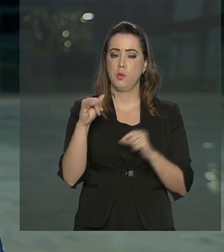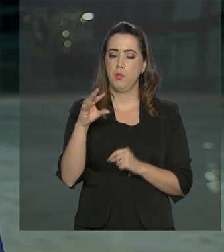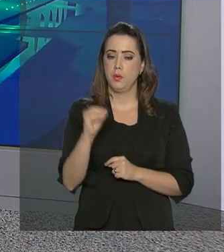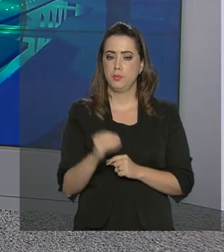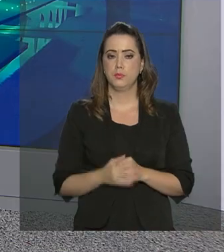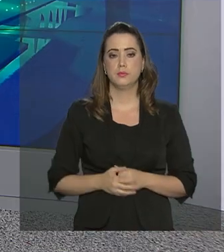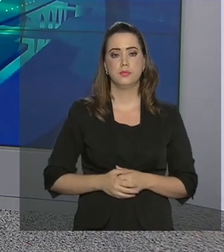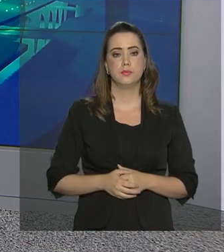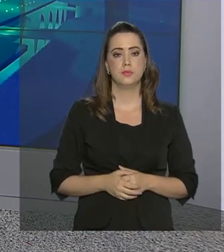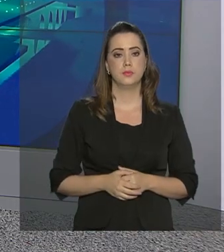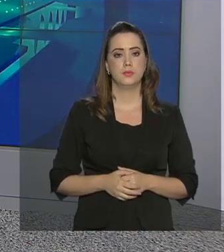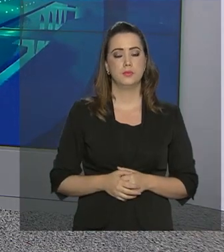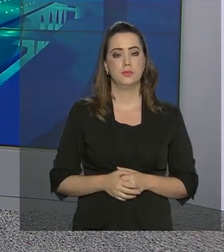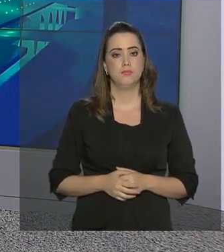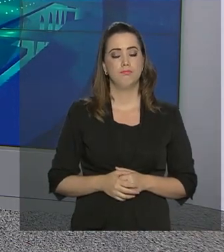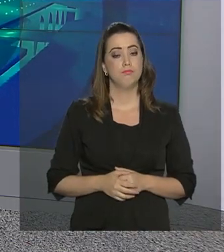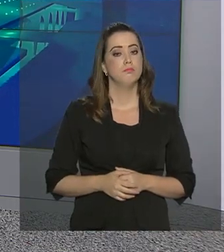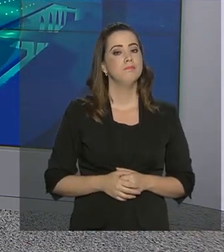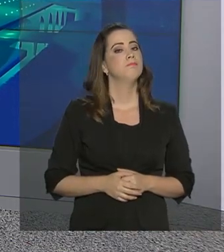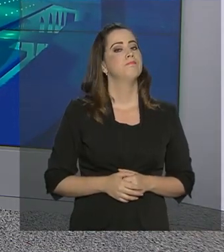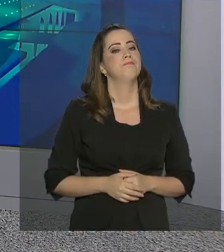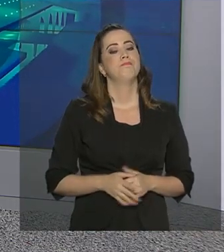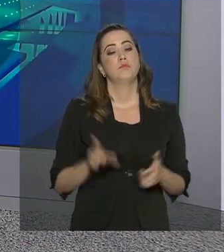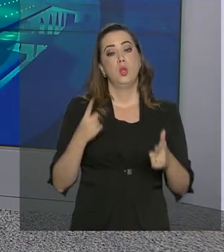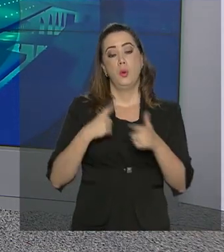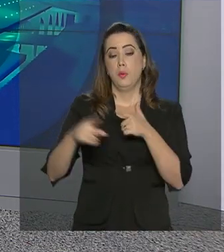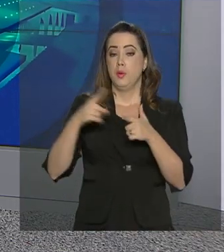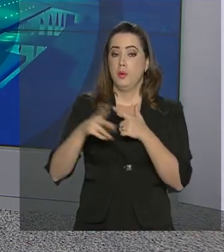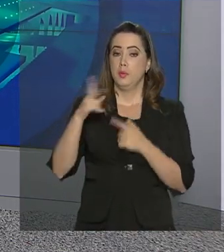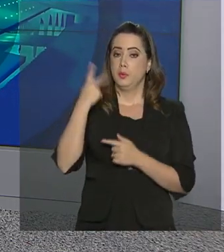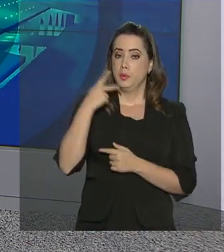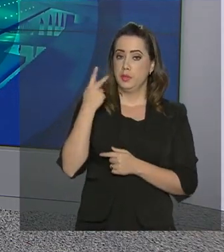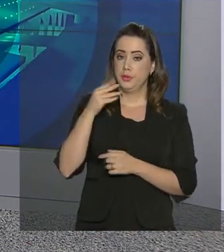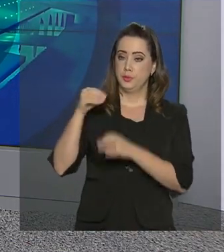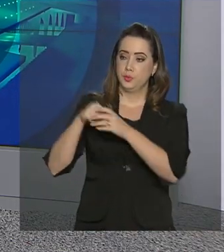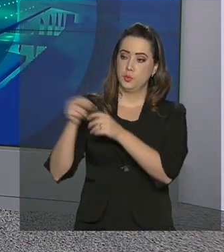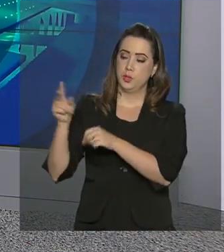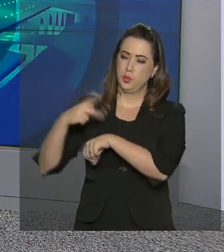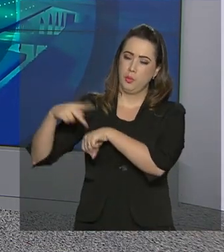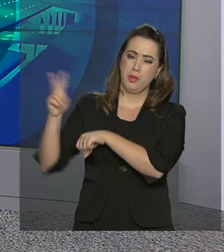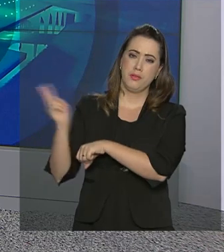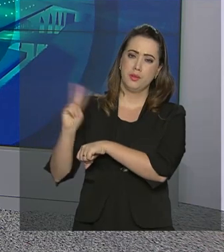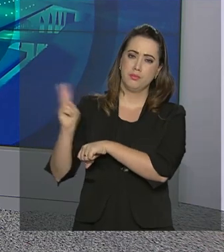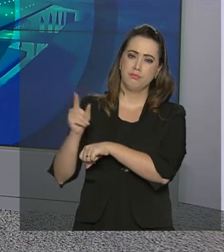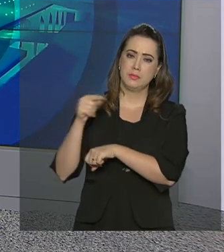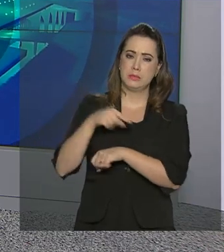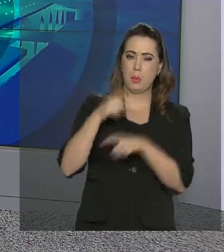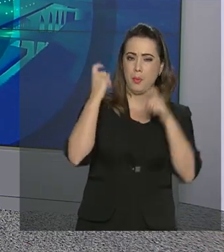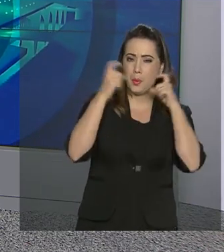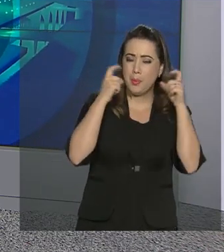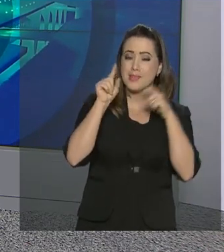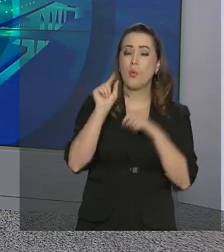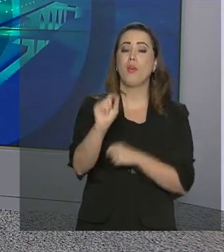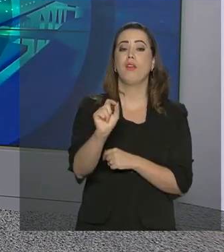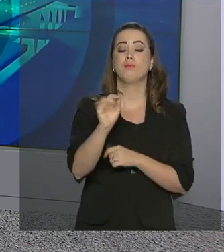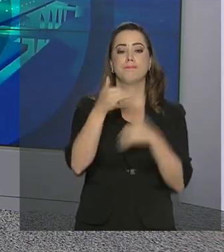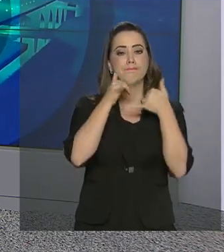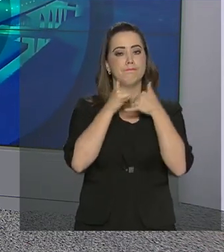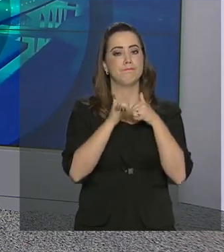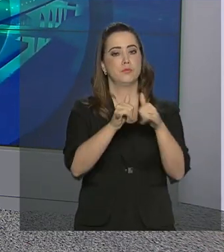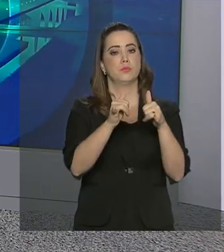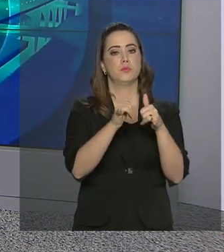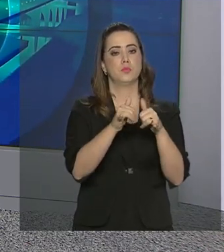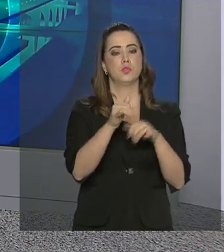Pablo Mundim. E com a crise política na Venezuela, uma preocupação aqui no Brasil é o abastecimento de